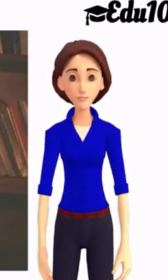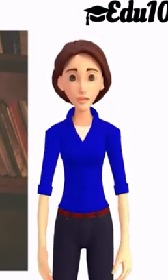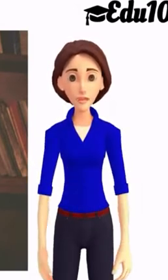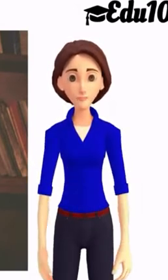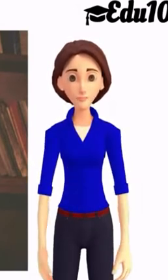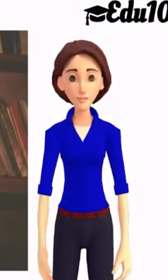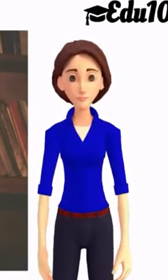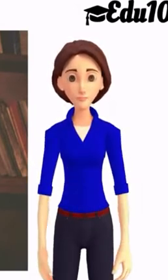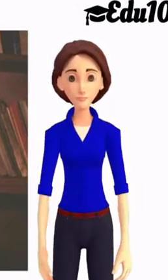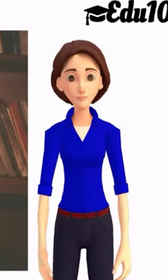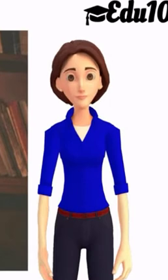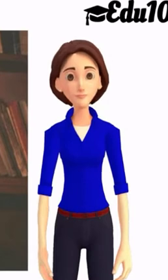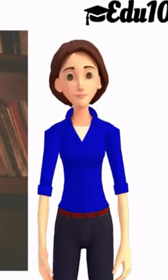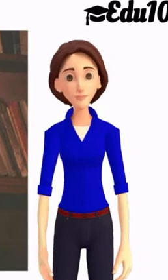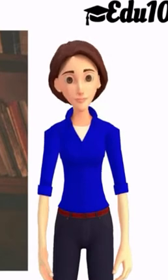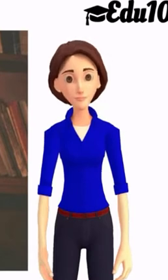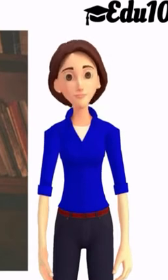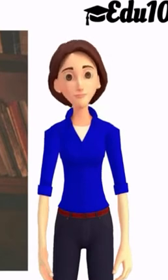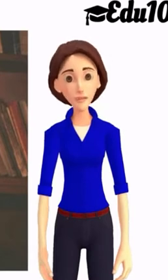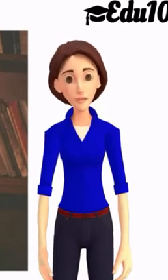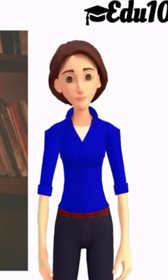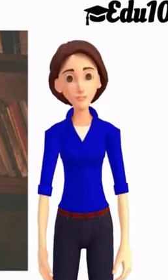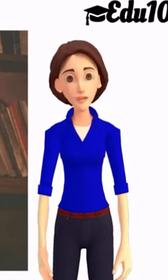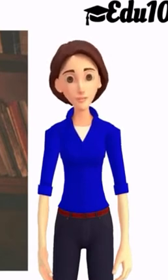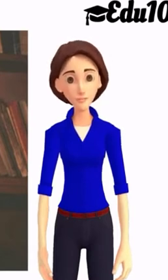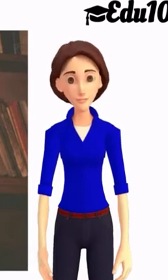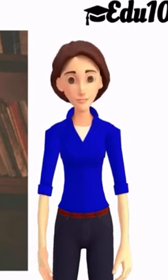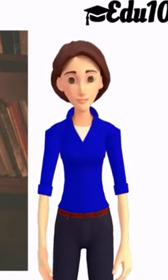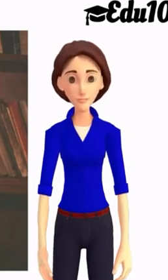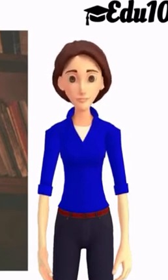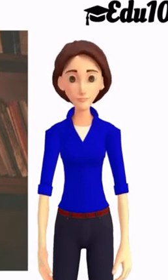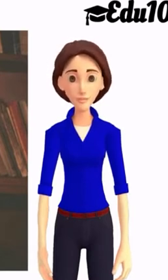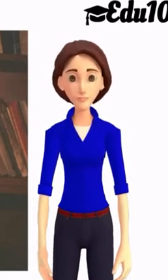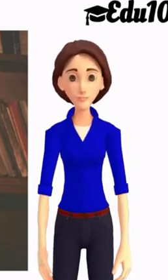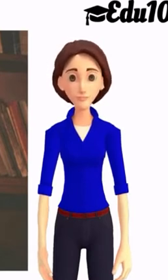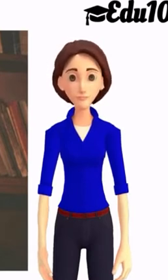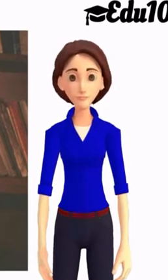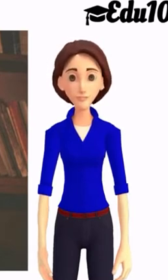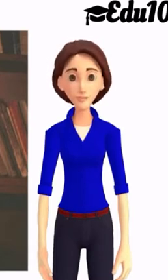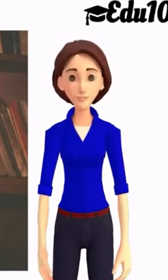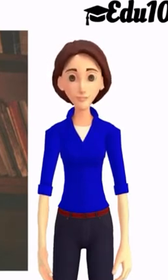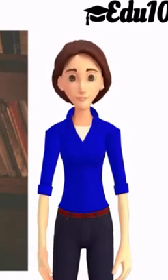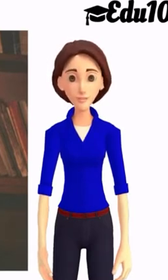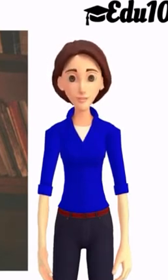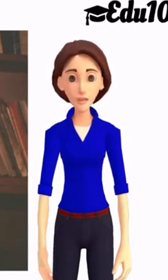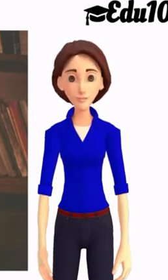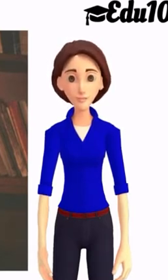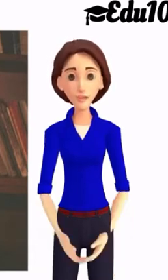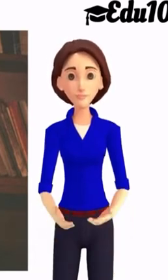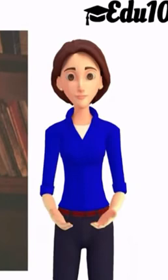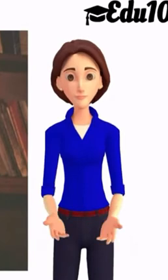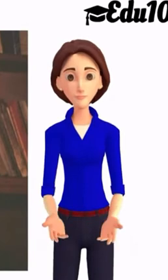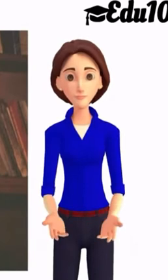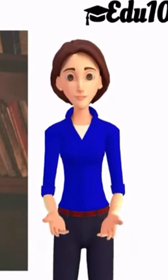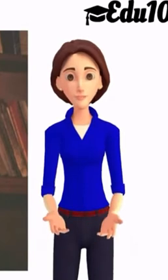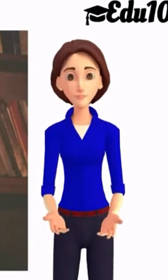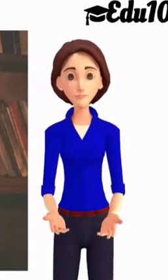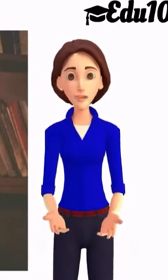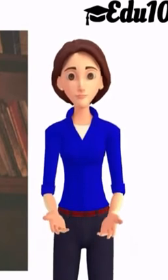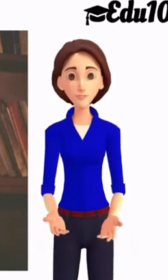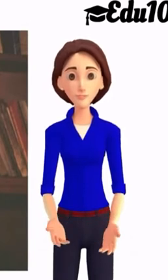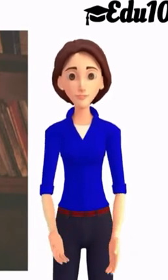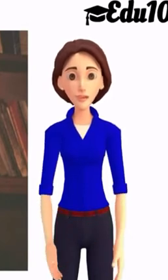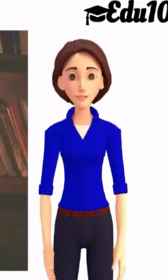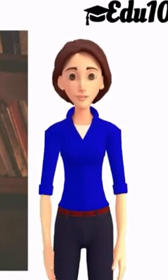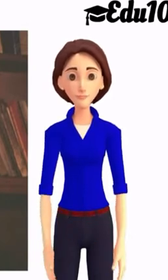psicológicas no Brasil. Clarice Lispector é considerada uma das primeiras autoras a ganhar notoriedade no país, tendo